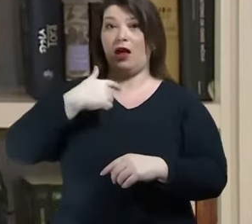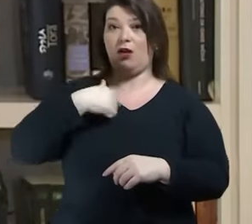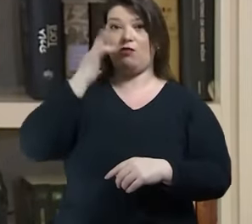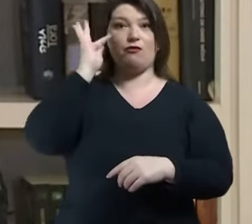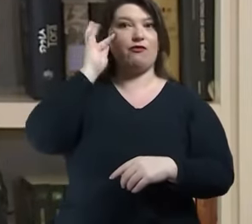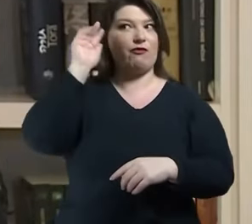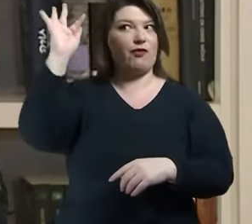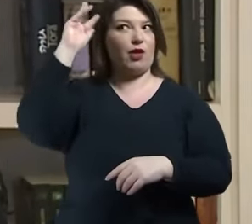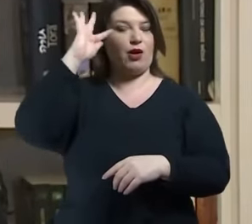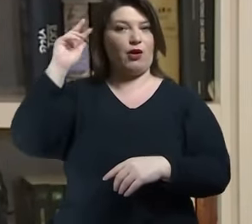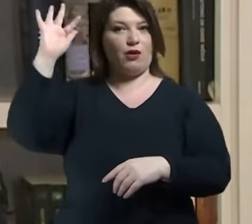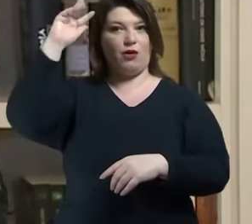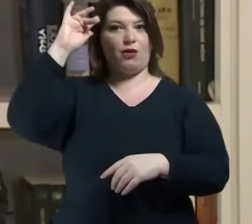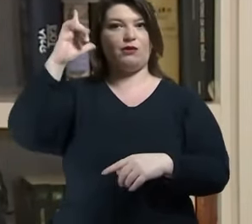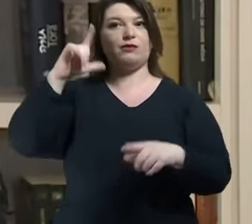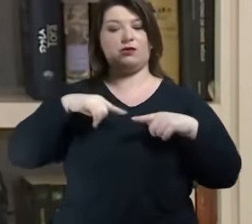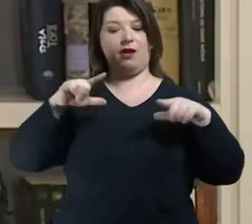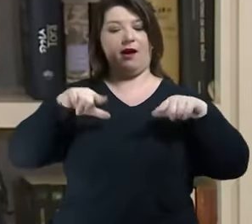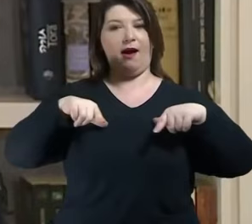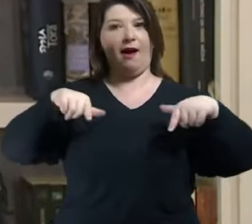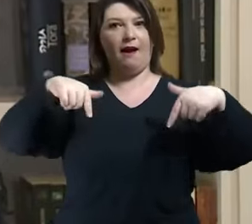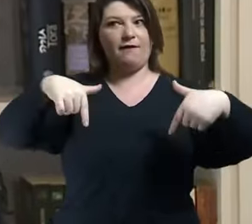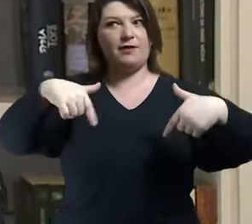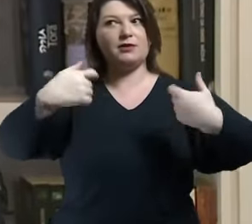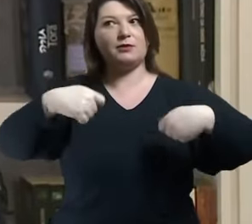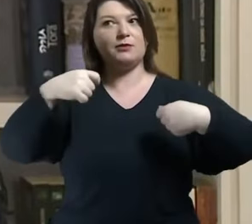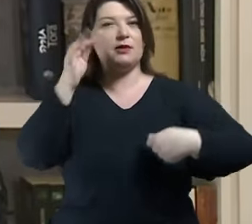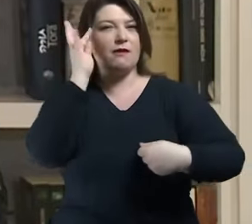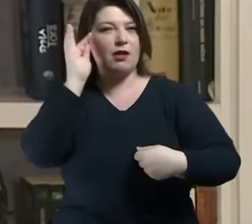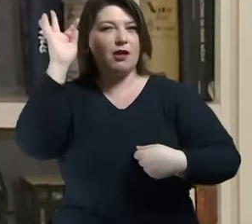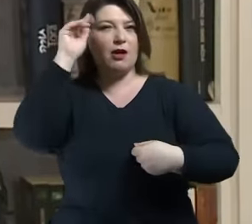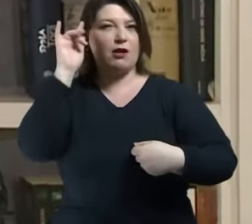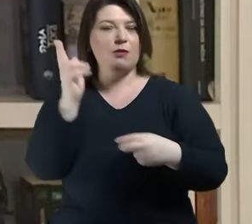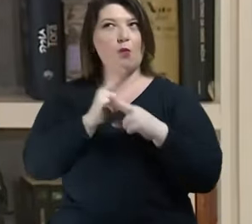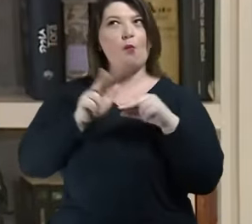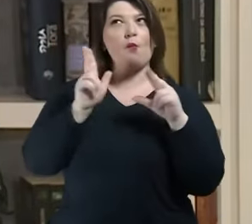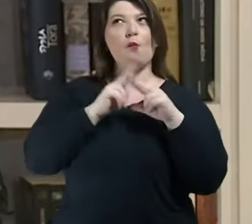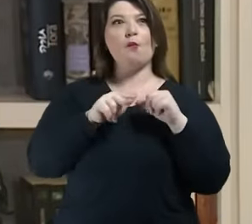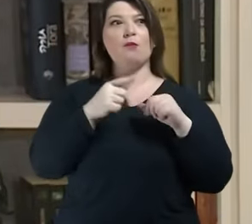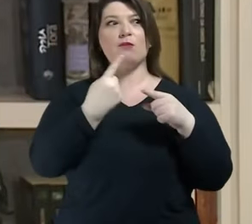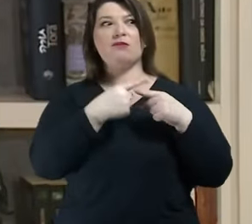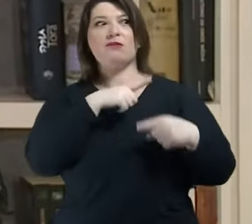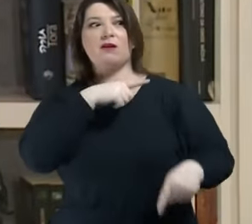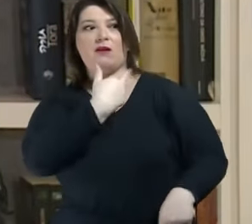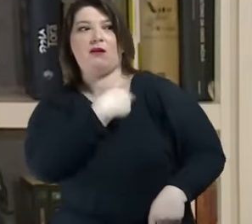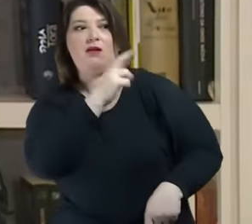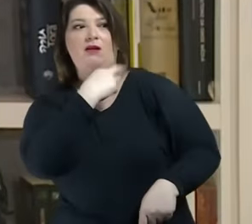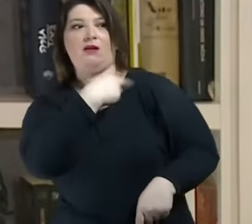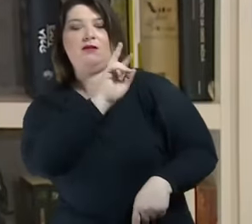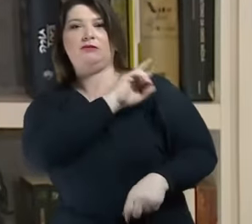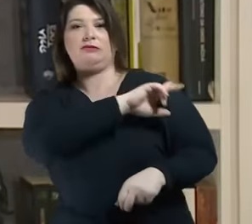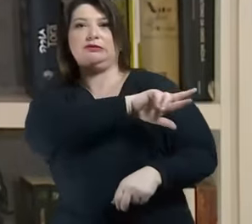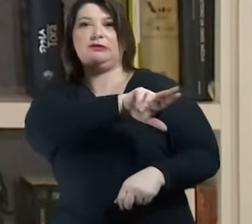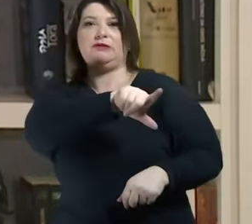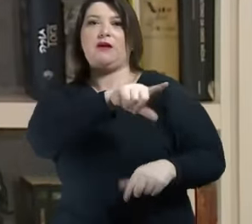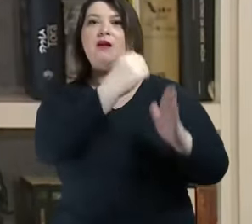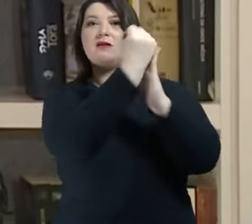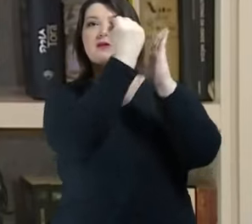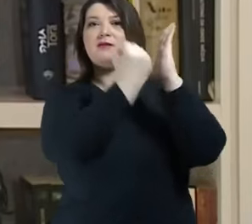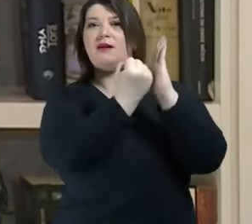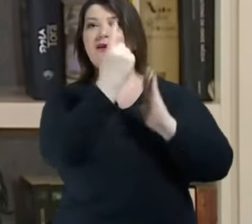tendo que disfarçar a filosofia em meio a religiões diferentes no início do século XVII, em meio a